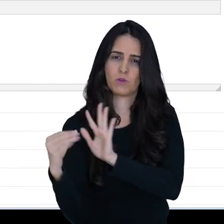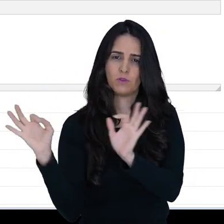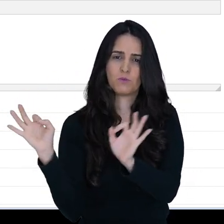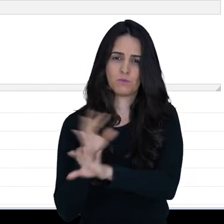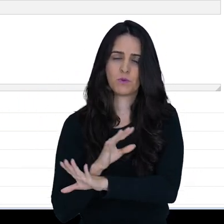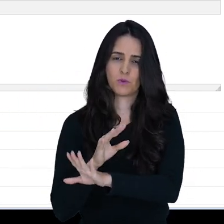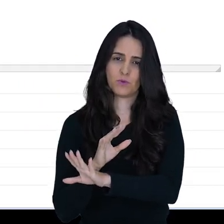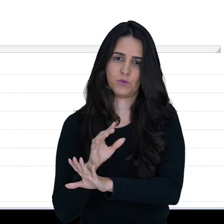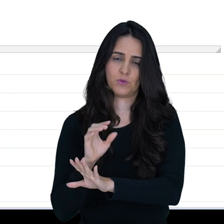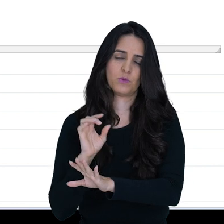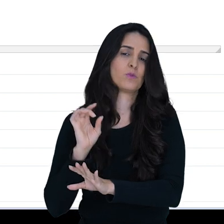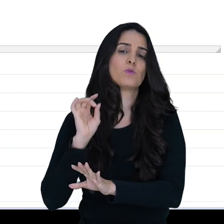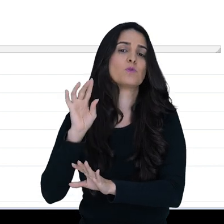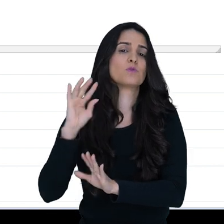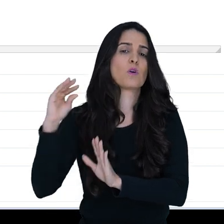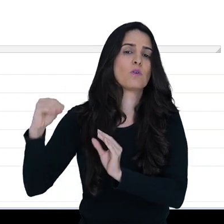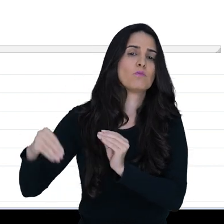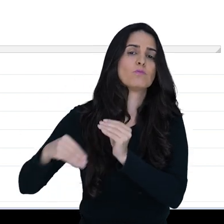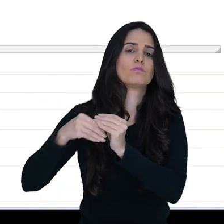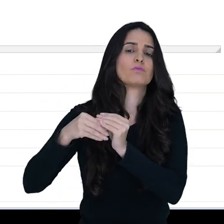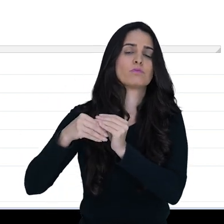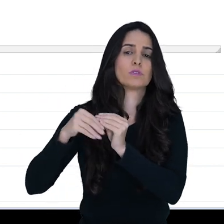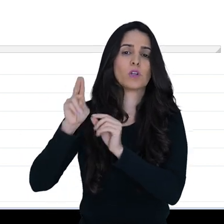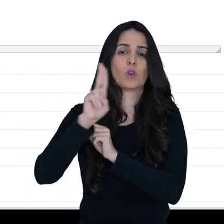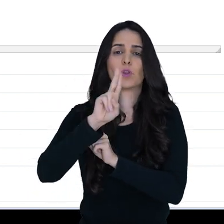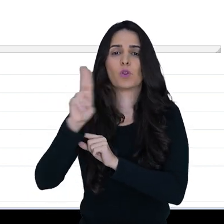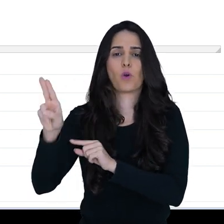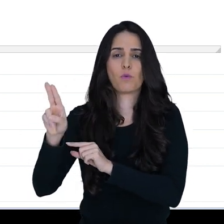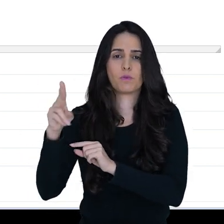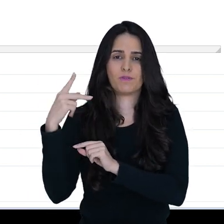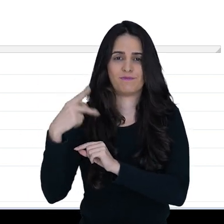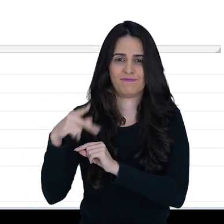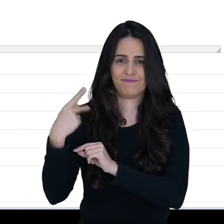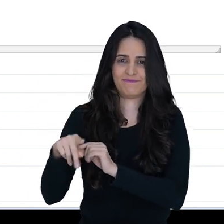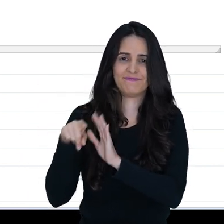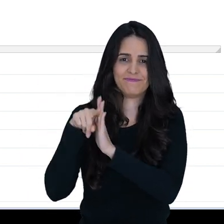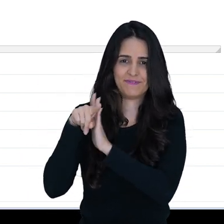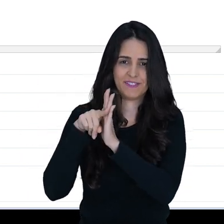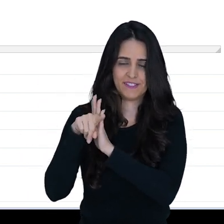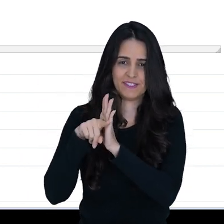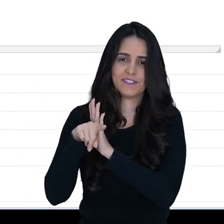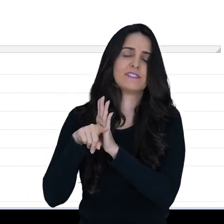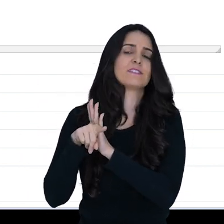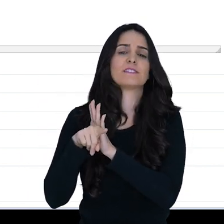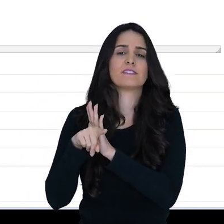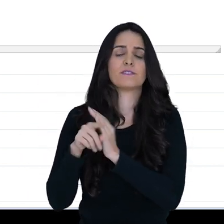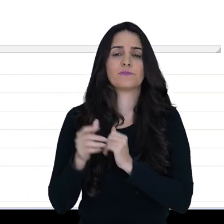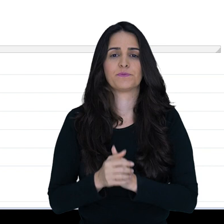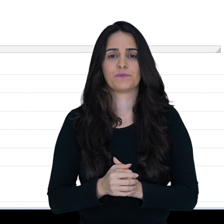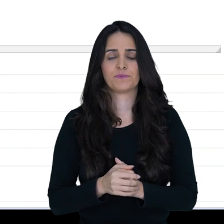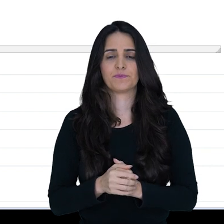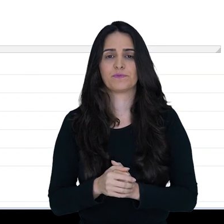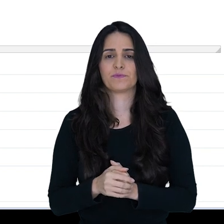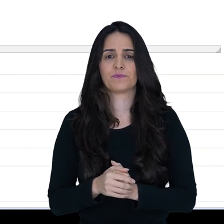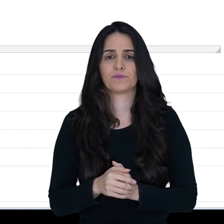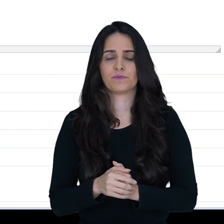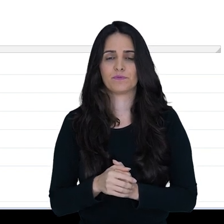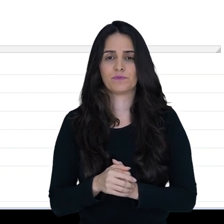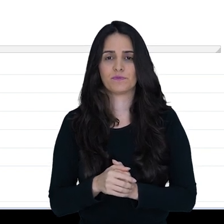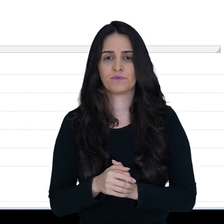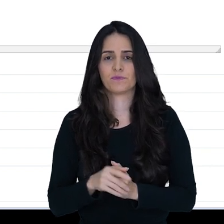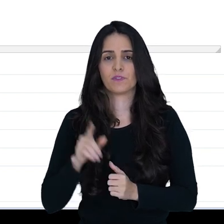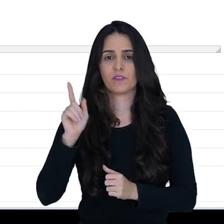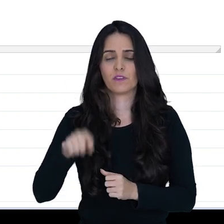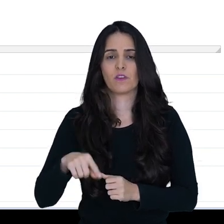Então, a única coisa que eu vou fazer é colocar um nome para essa pesquisa. Então, eu vou